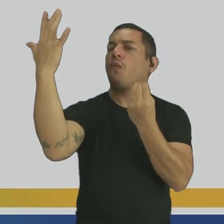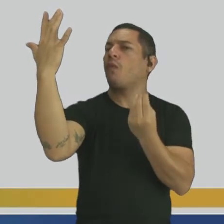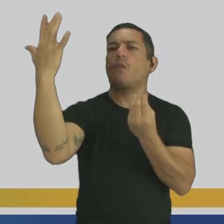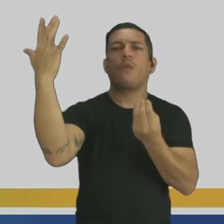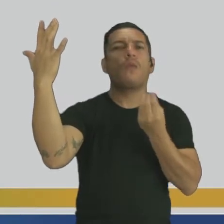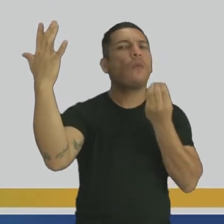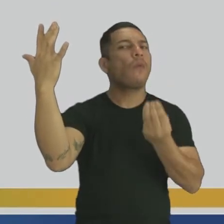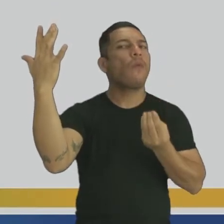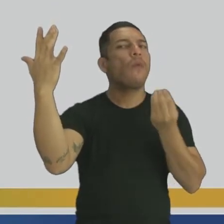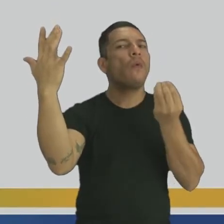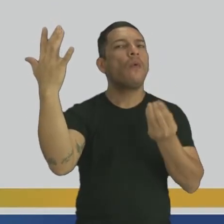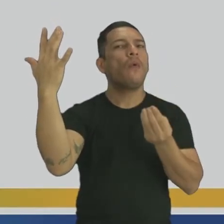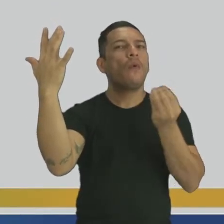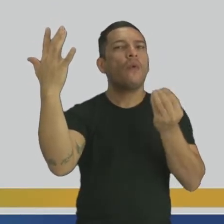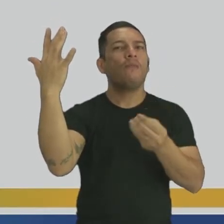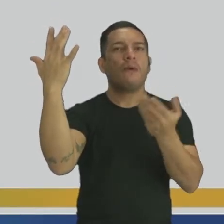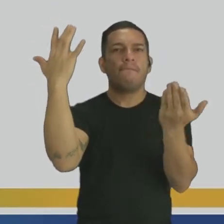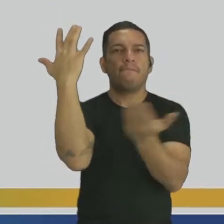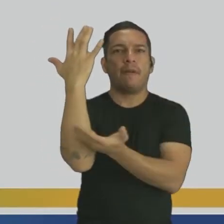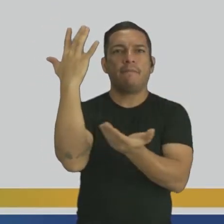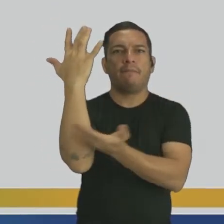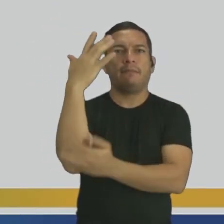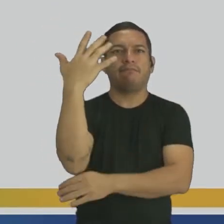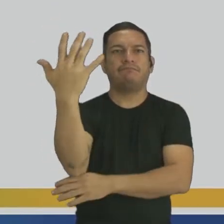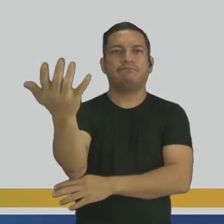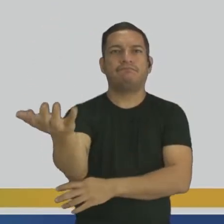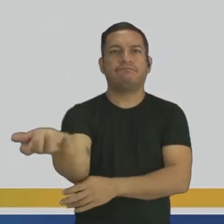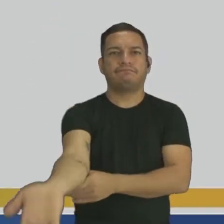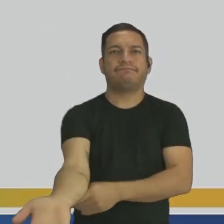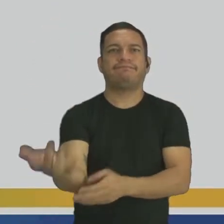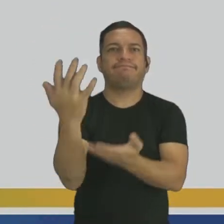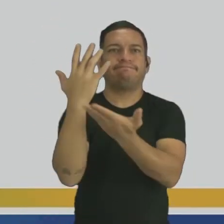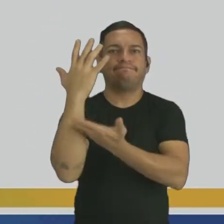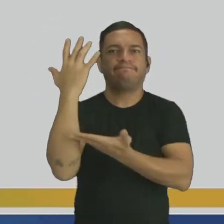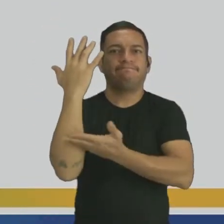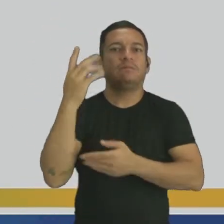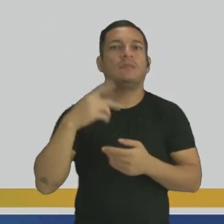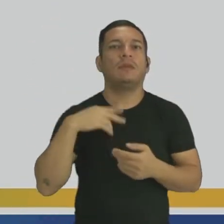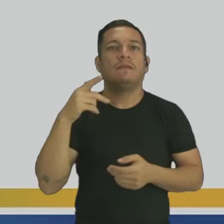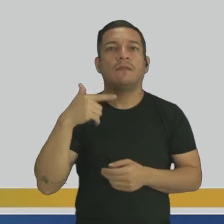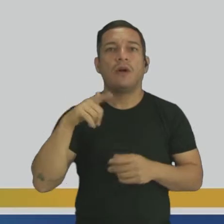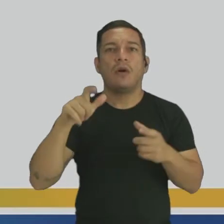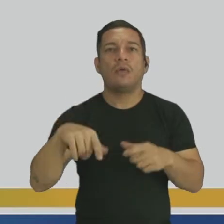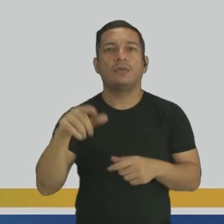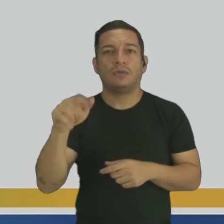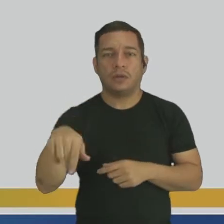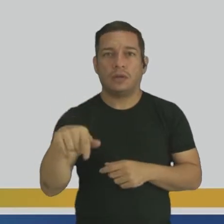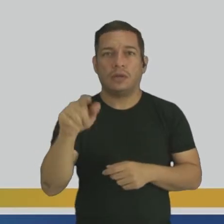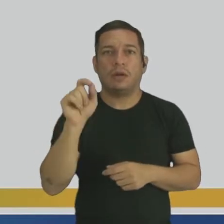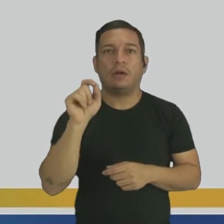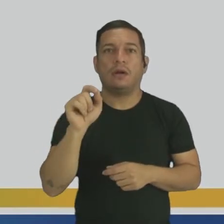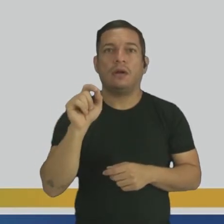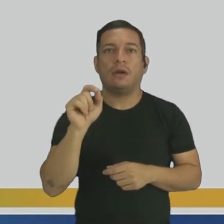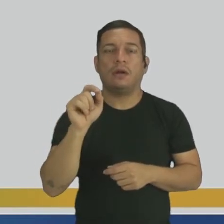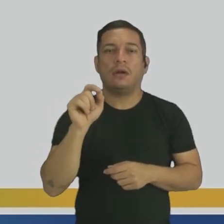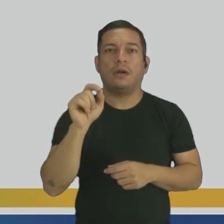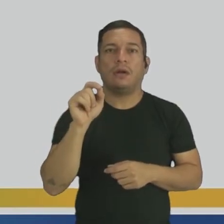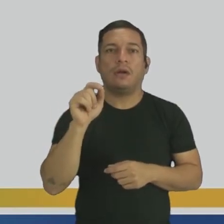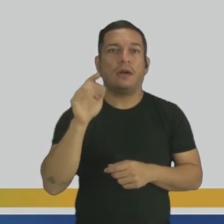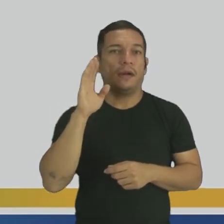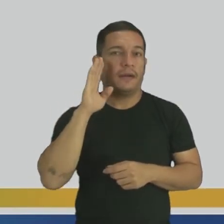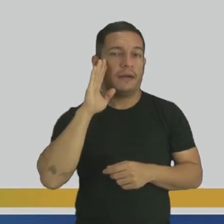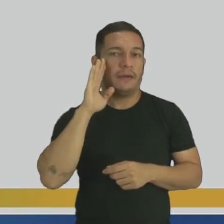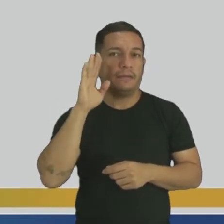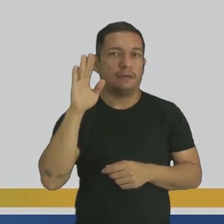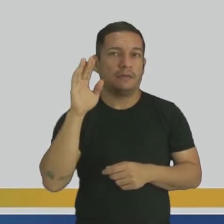está vendo as árvores cortadas, né? E ela foi aonde aqui, ó? Aqui que está a parte principal,